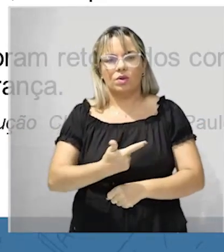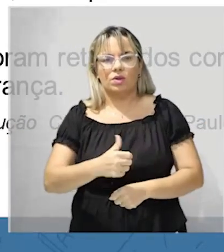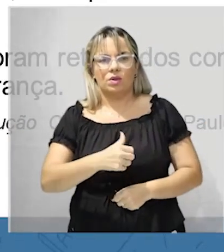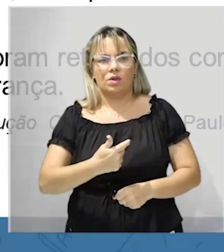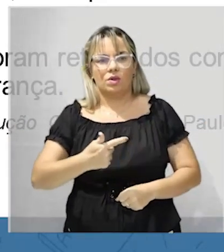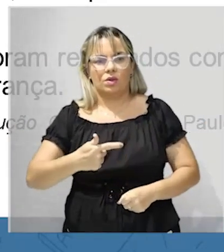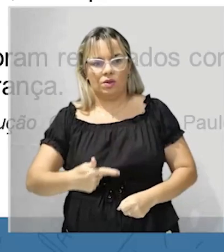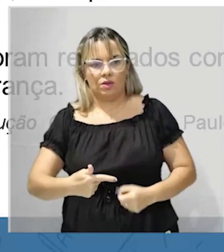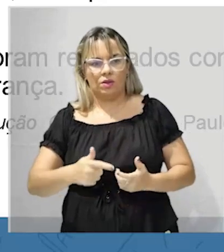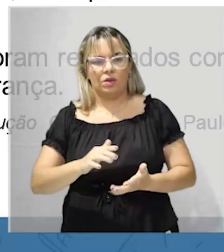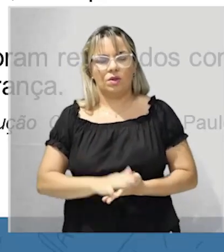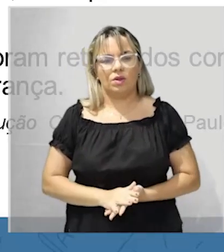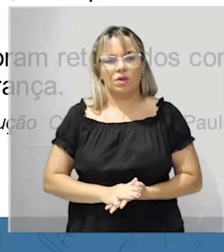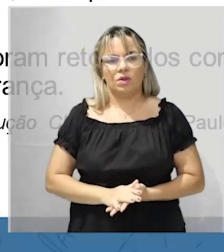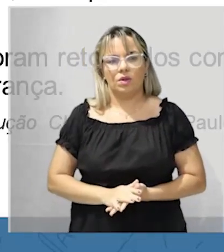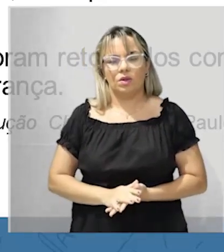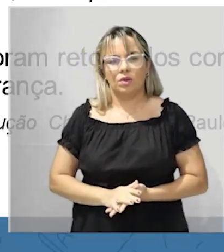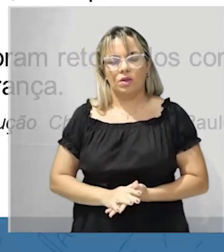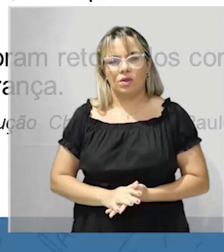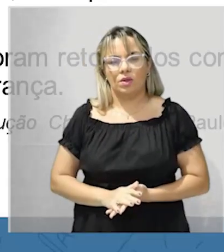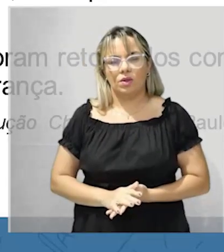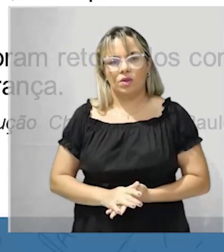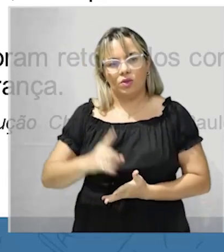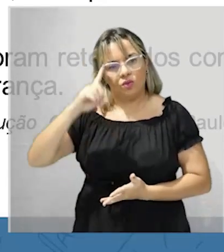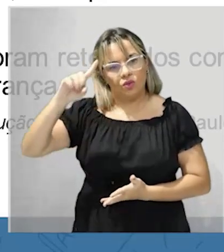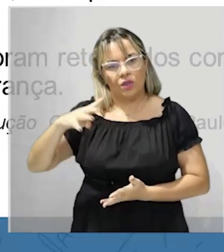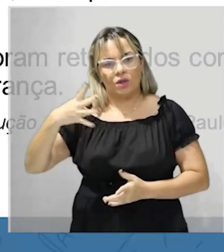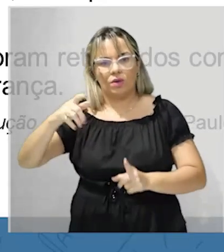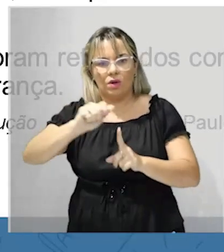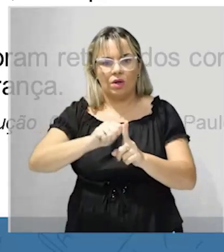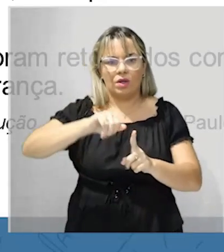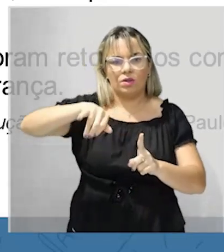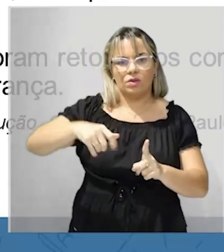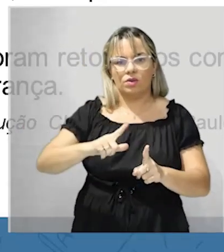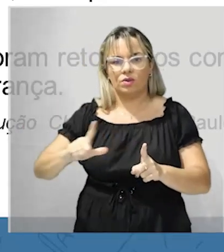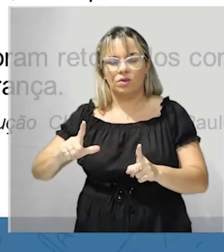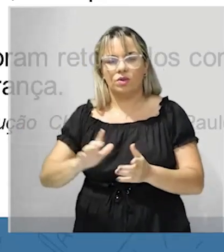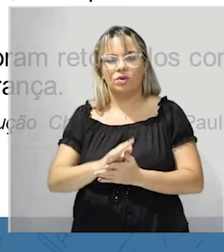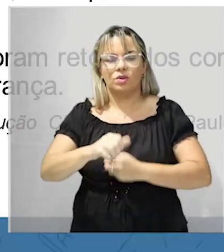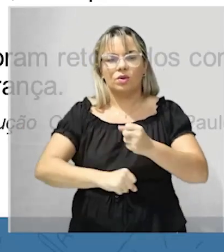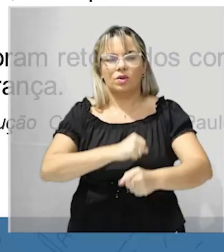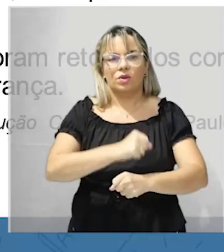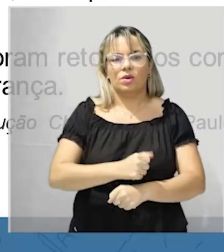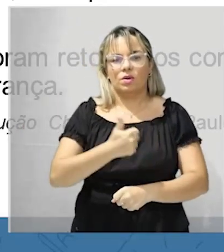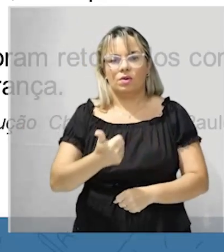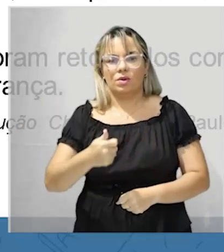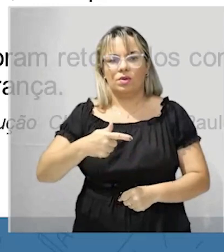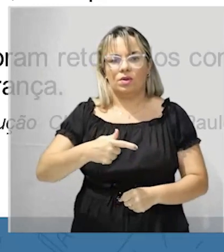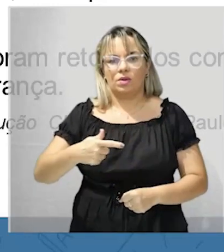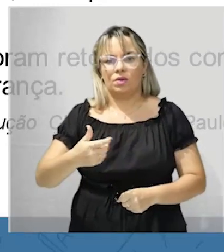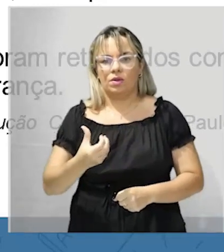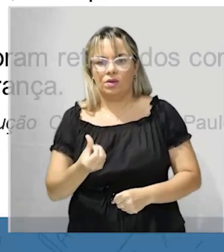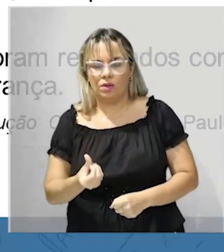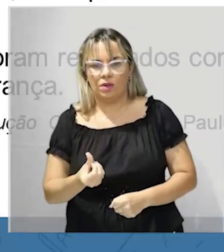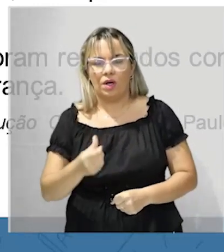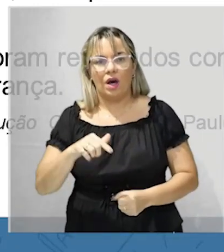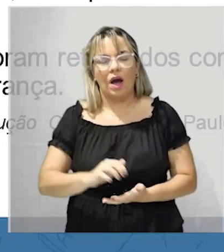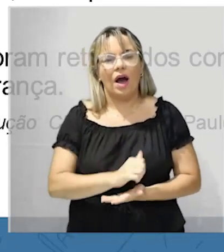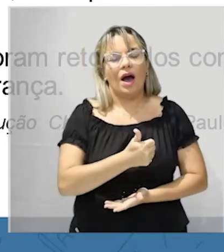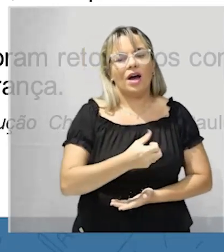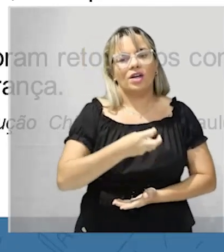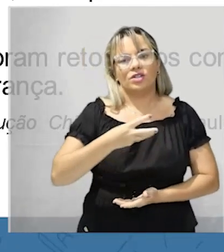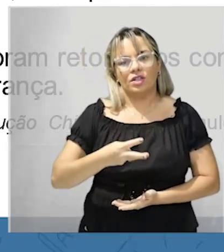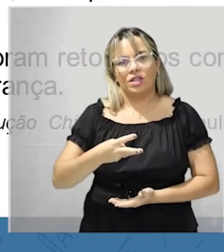em 4 de julho de 1776 as 13 colônias que vieram